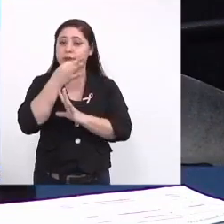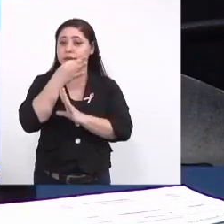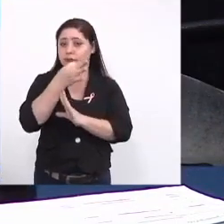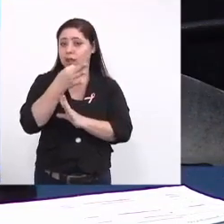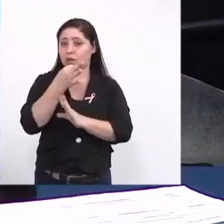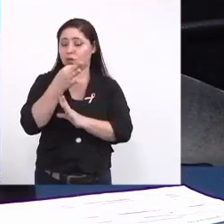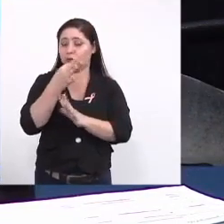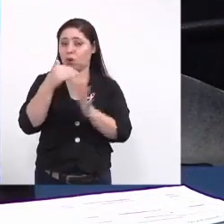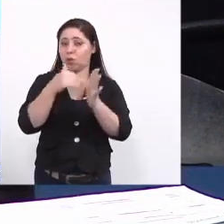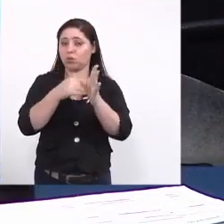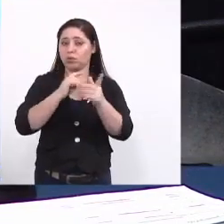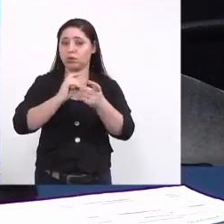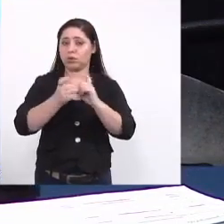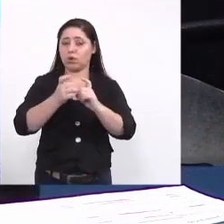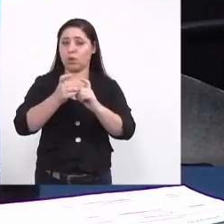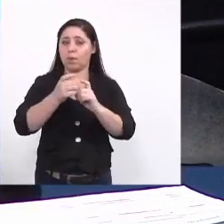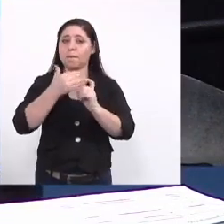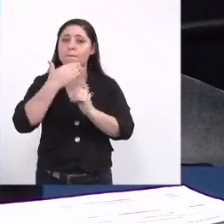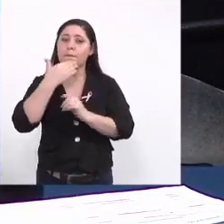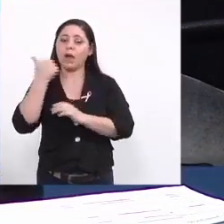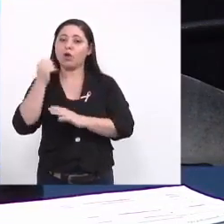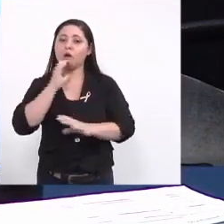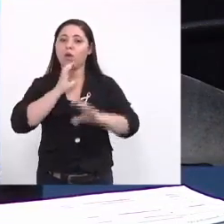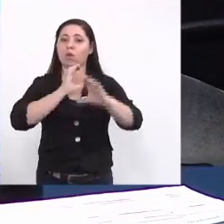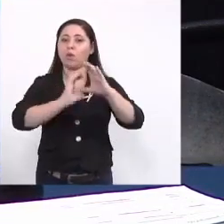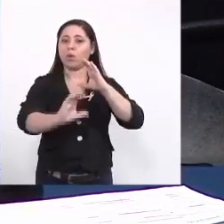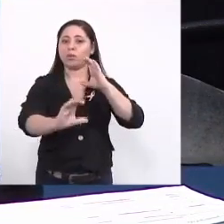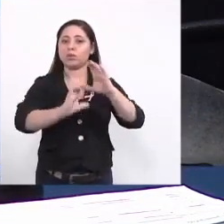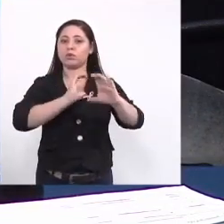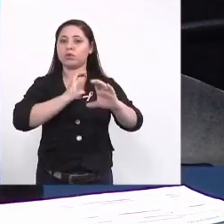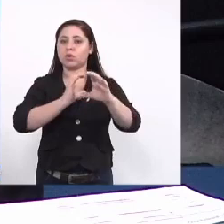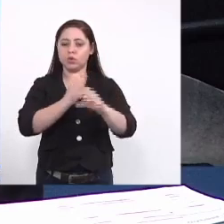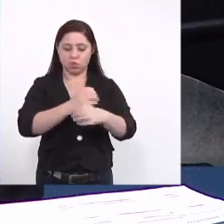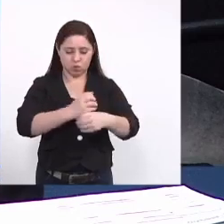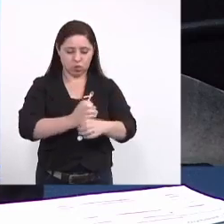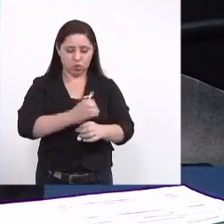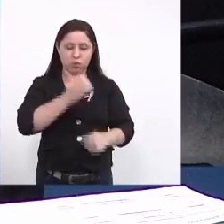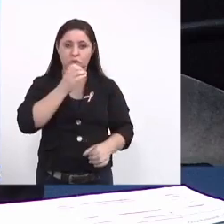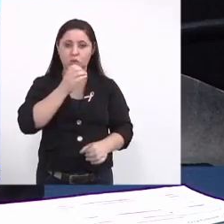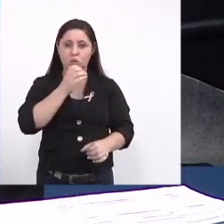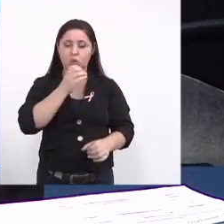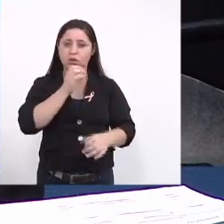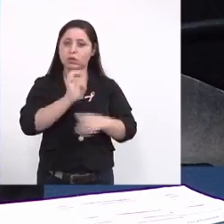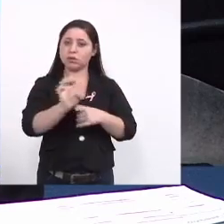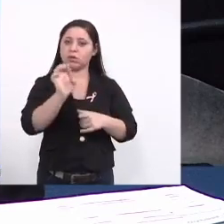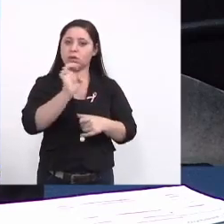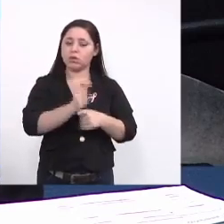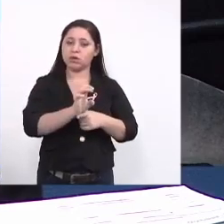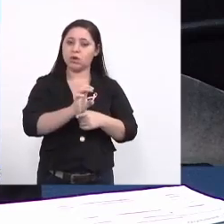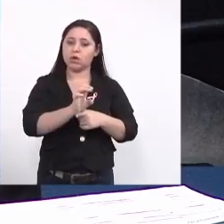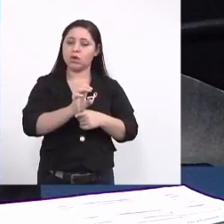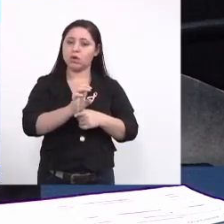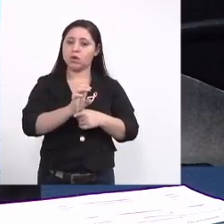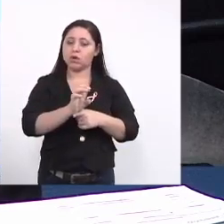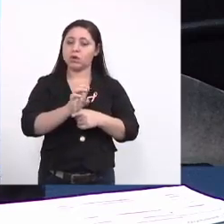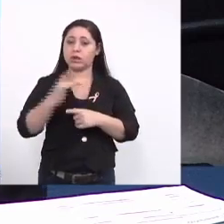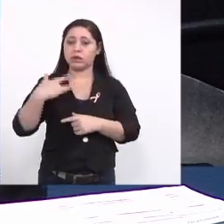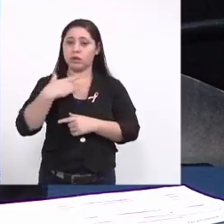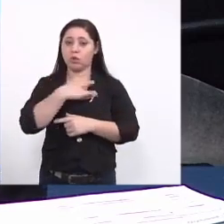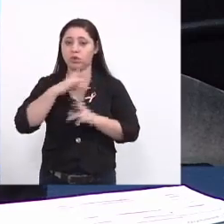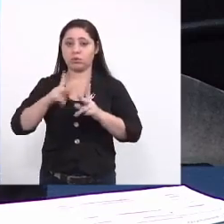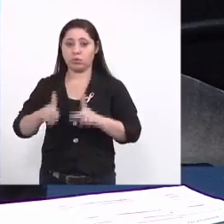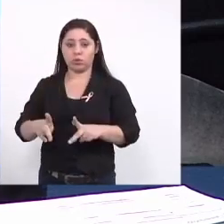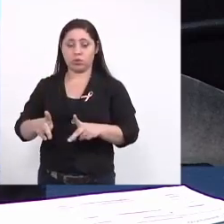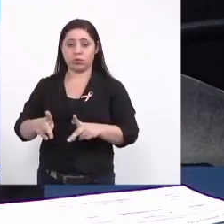reunião é melhorar a comunicação entre os laboratórios comerciais estaduais e os órgãos de saúde pública